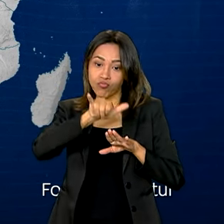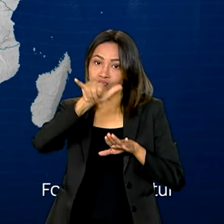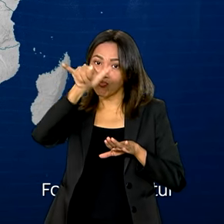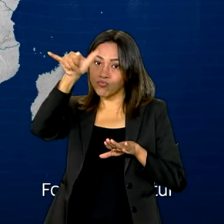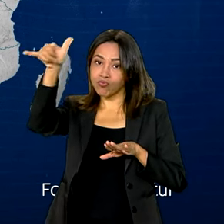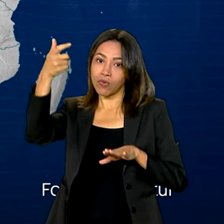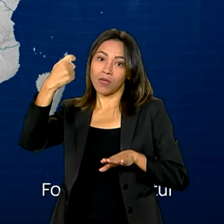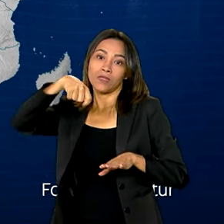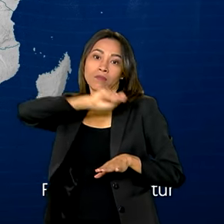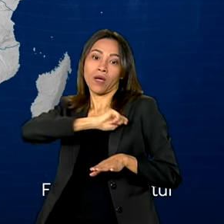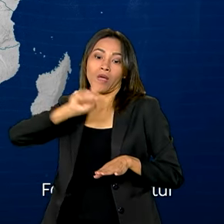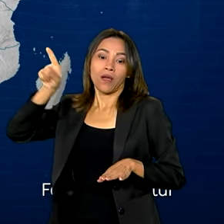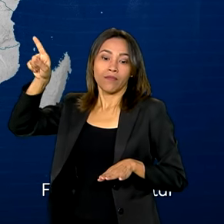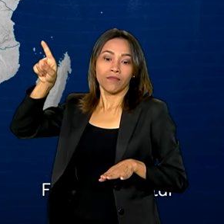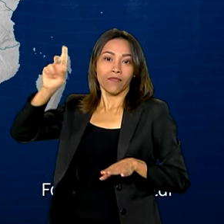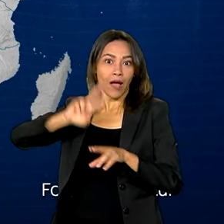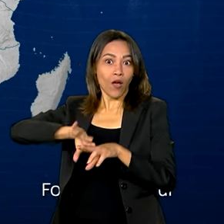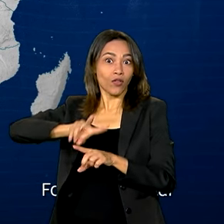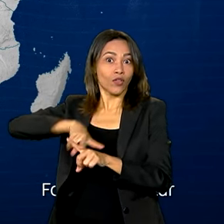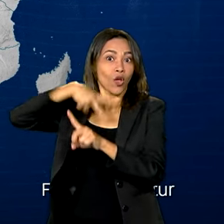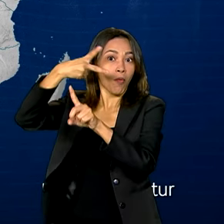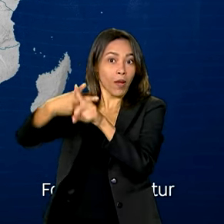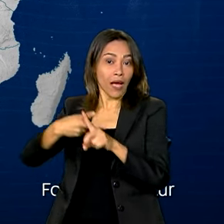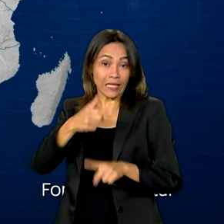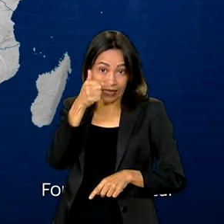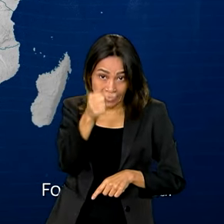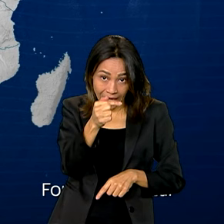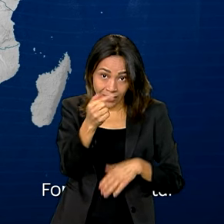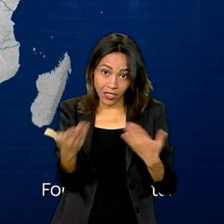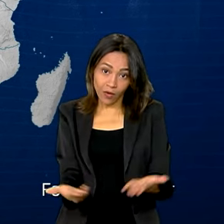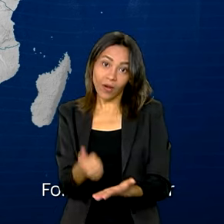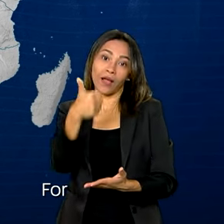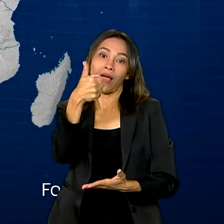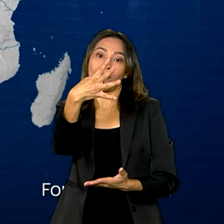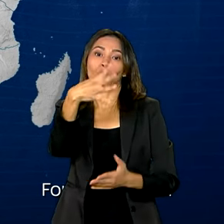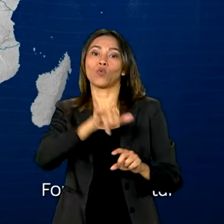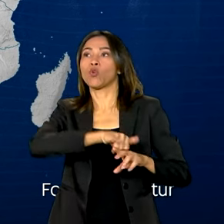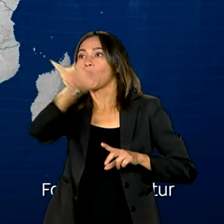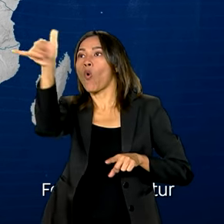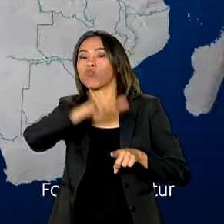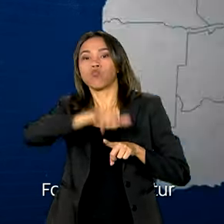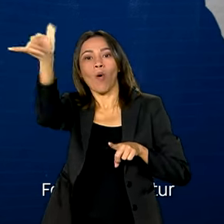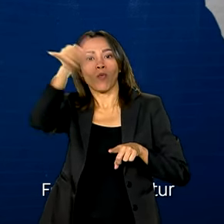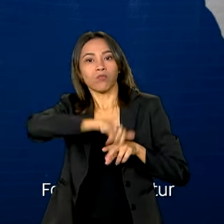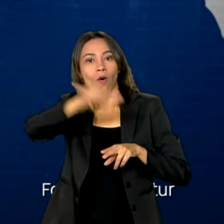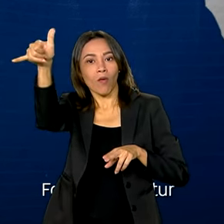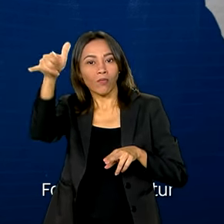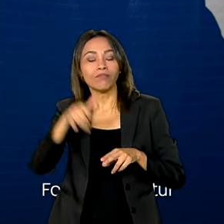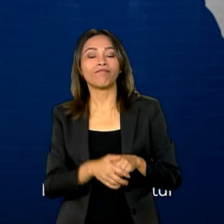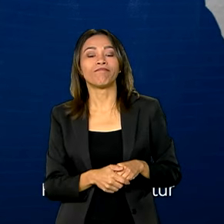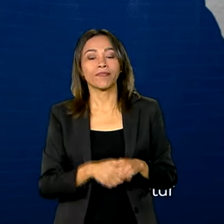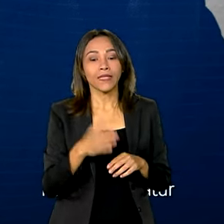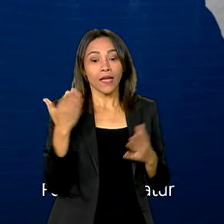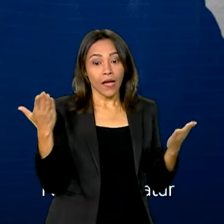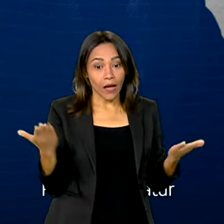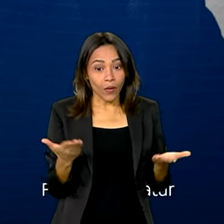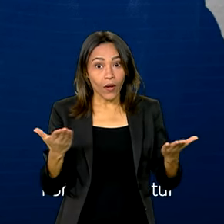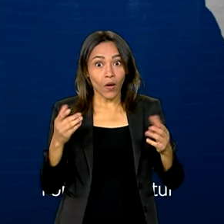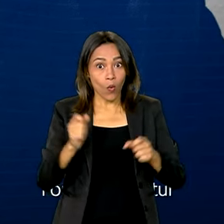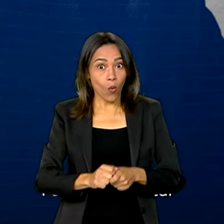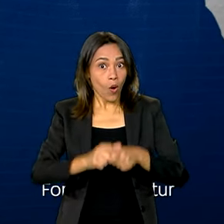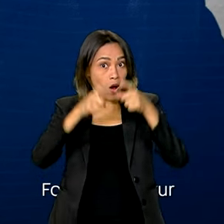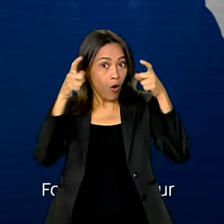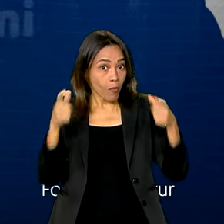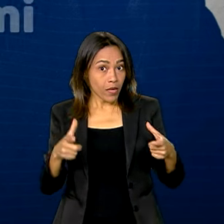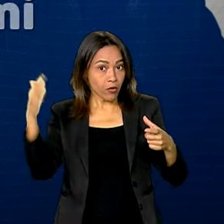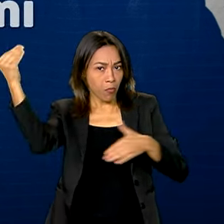espanhola, Madri, vai dobrar, subindo de 7 para 14 voos por semana. A projeção é que o aumento do